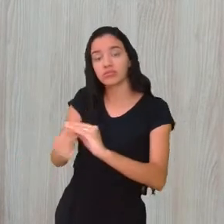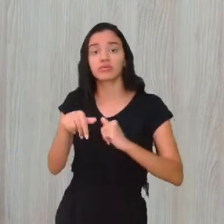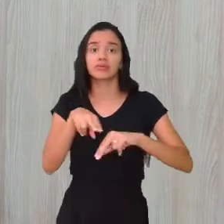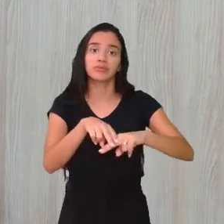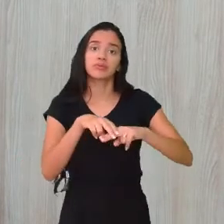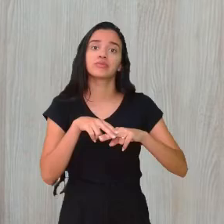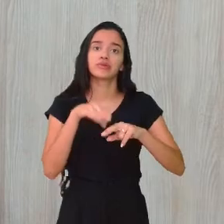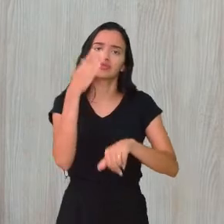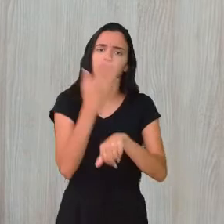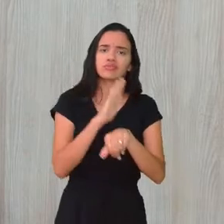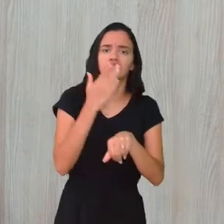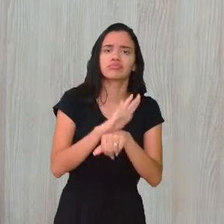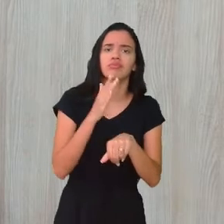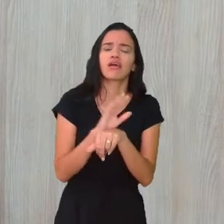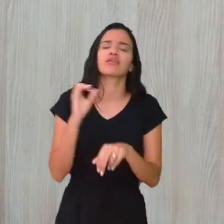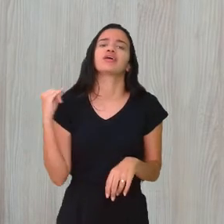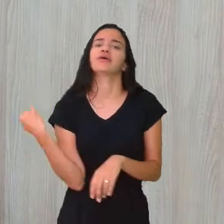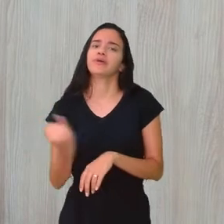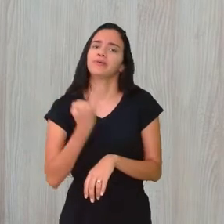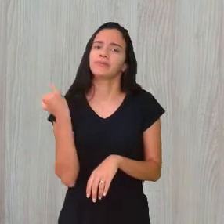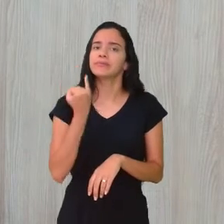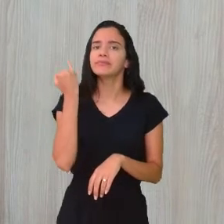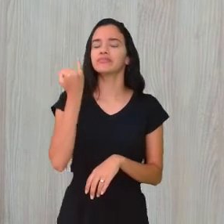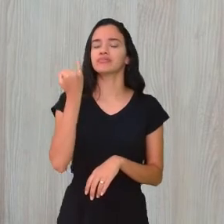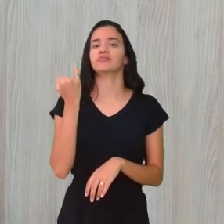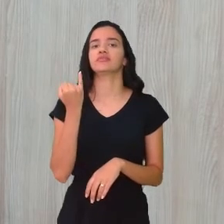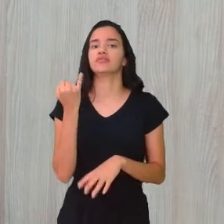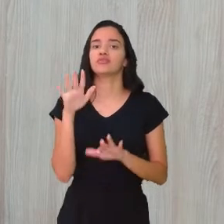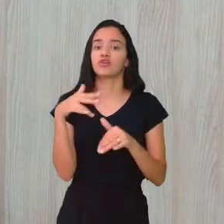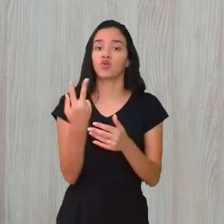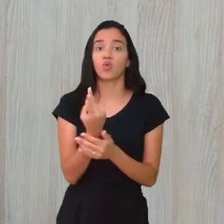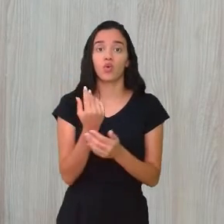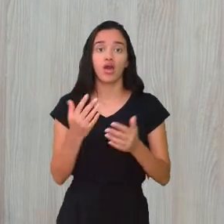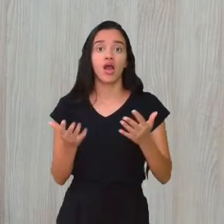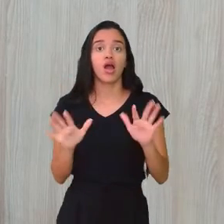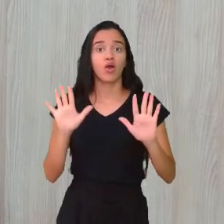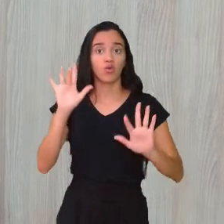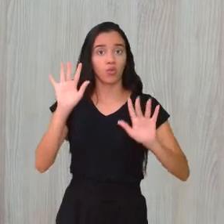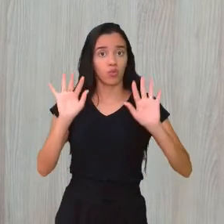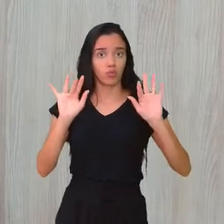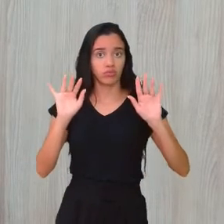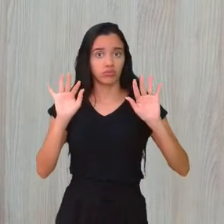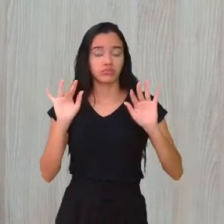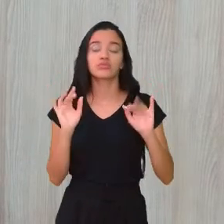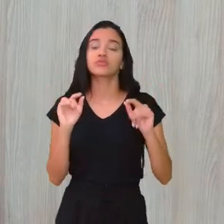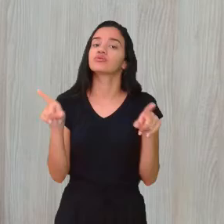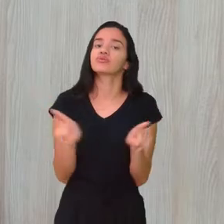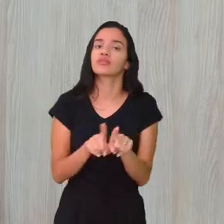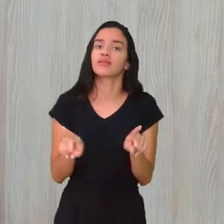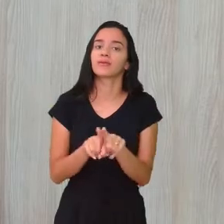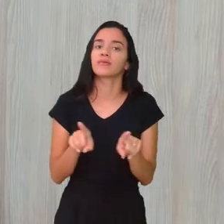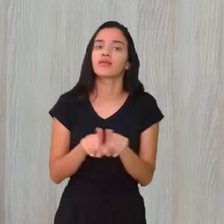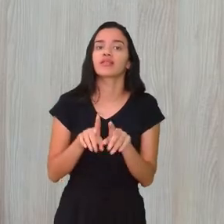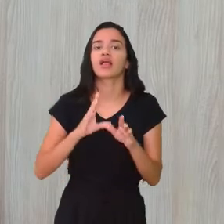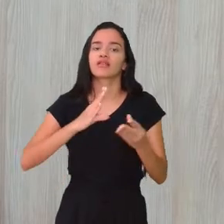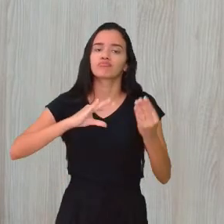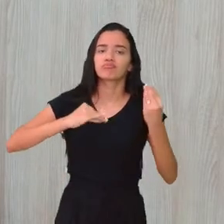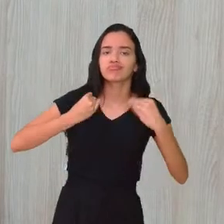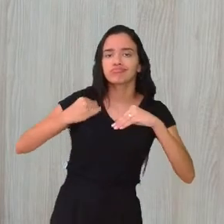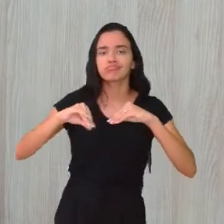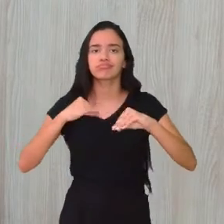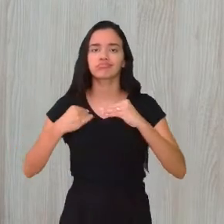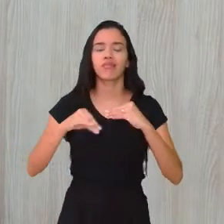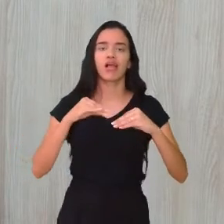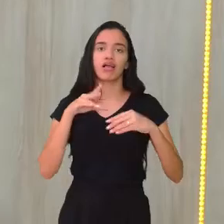por isso que o treino, ele é importante ser realizado com os dois lados. Independente se é de flexibilidade, de força. Para